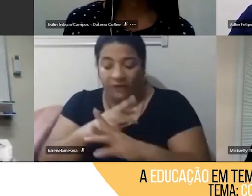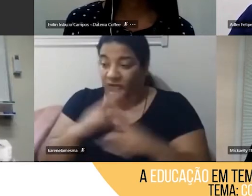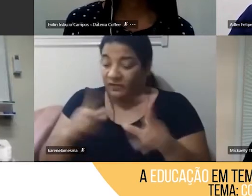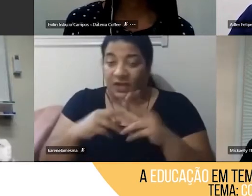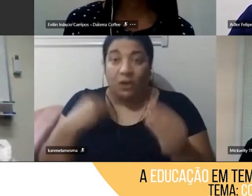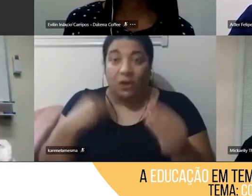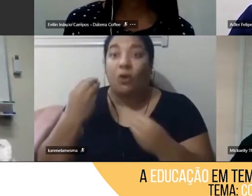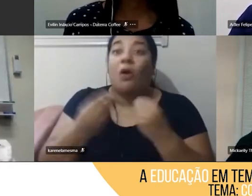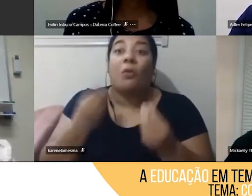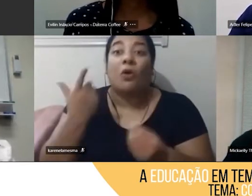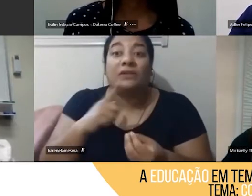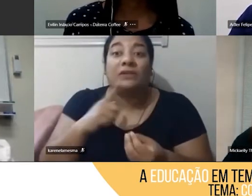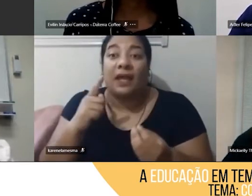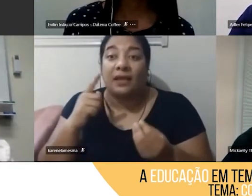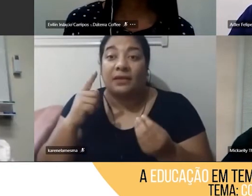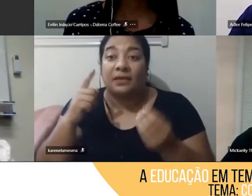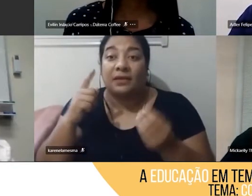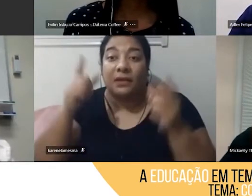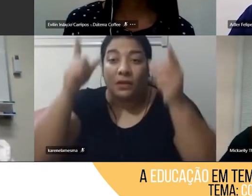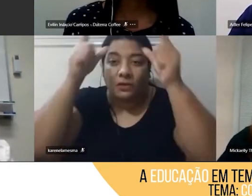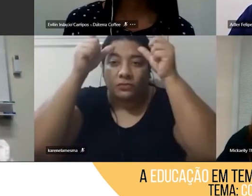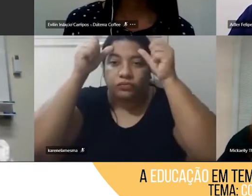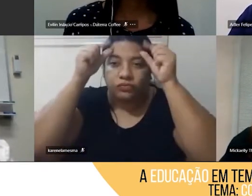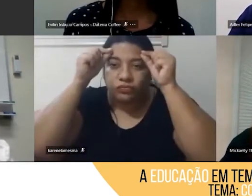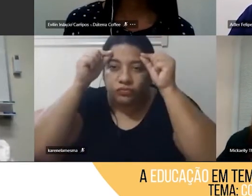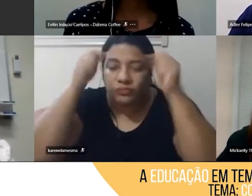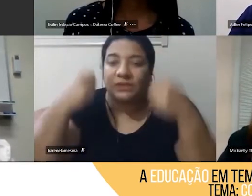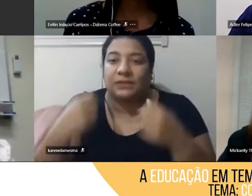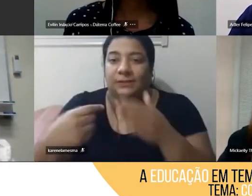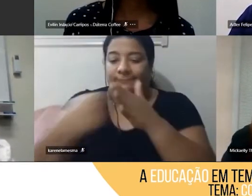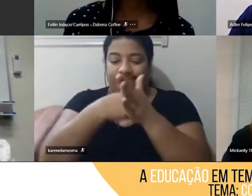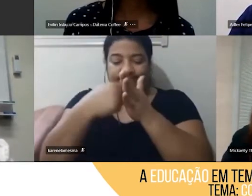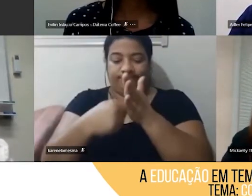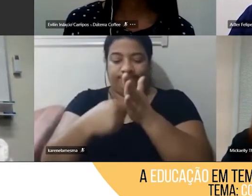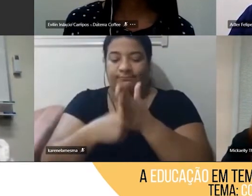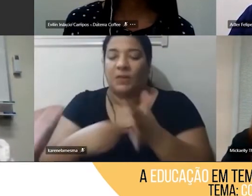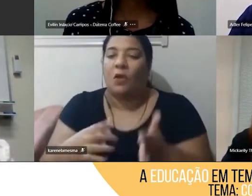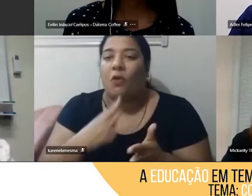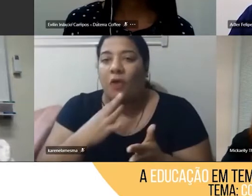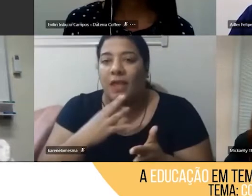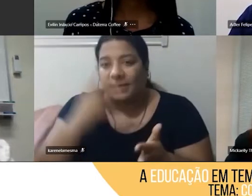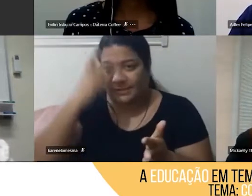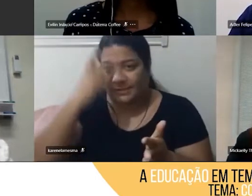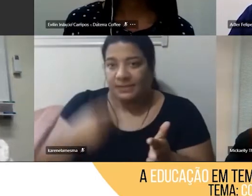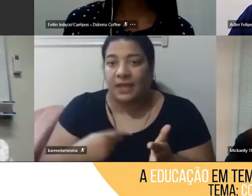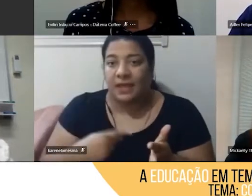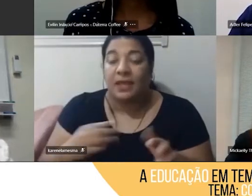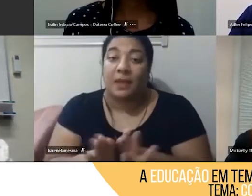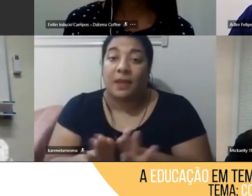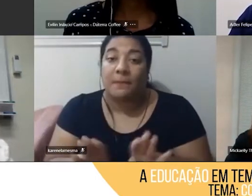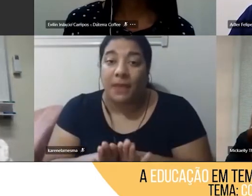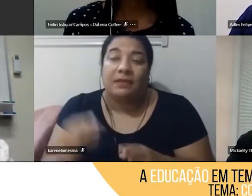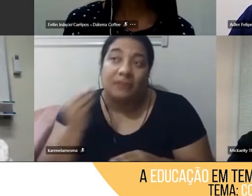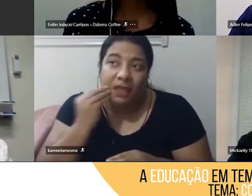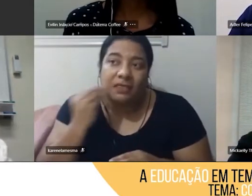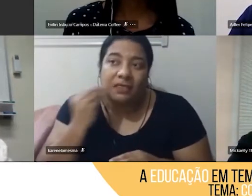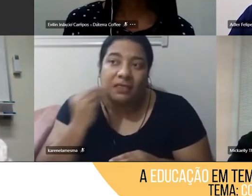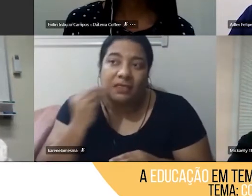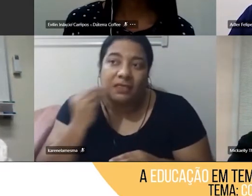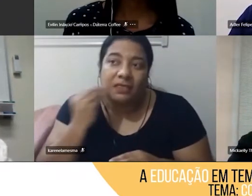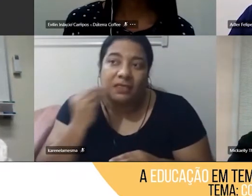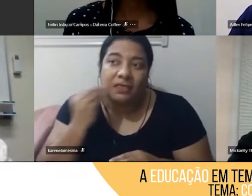Então, é um exercício de autoconhecimento e de busca por uma vida equilibrada.